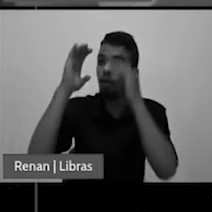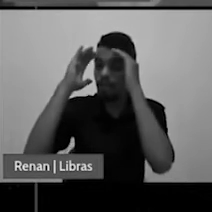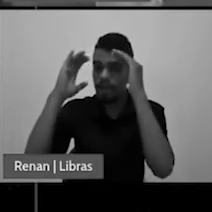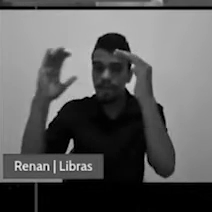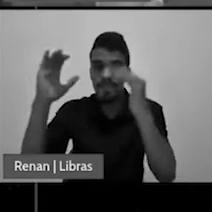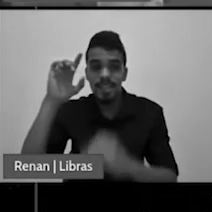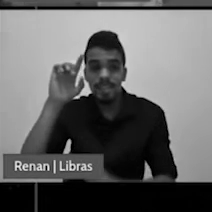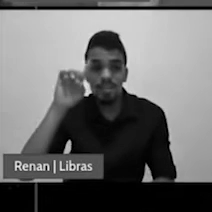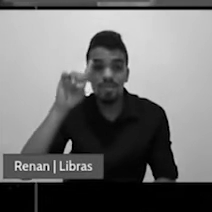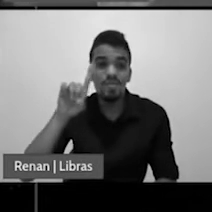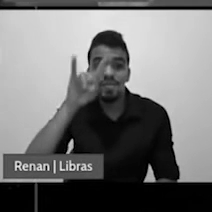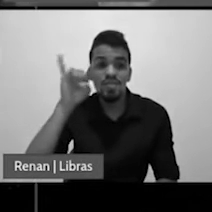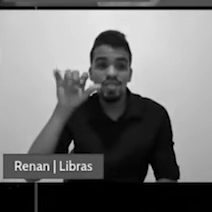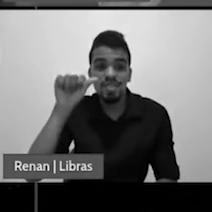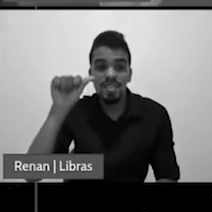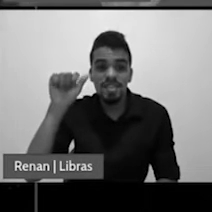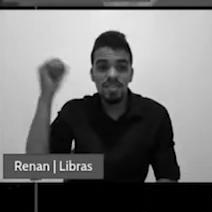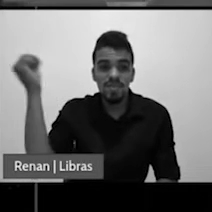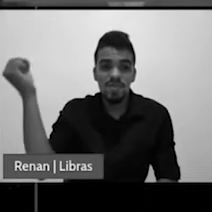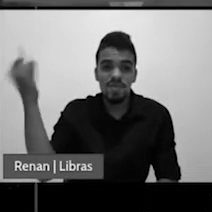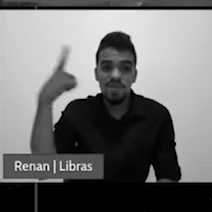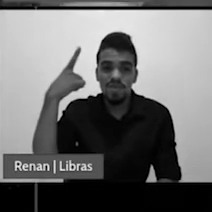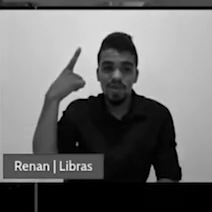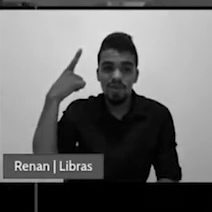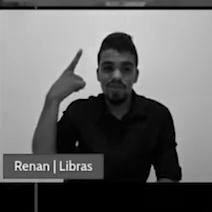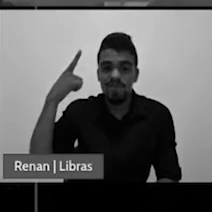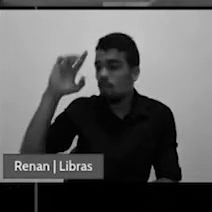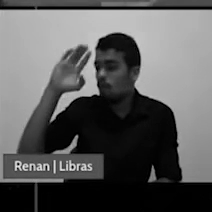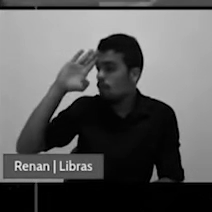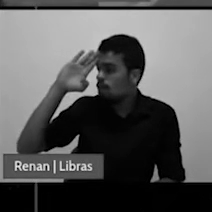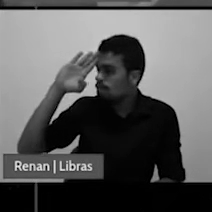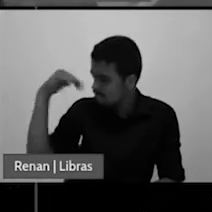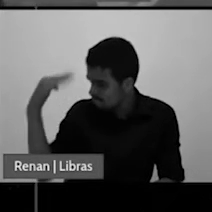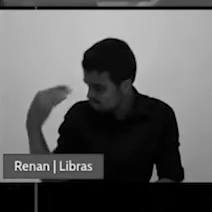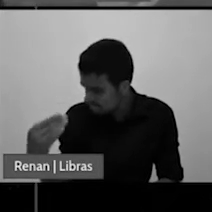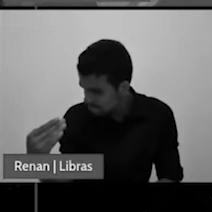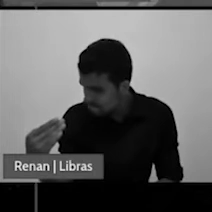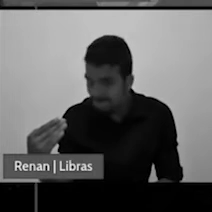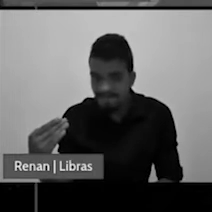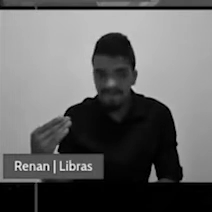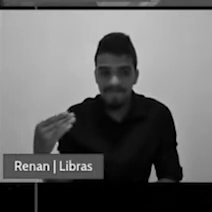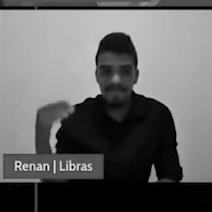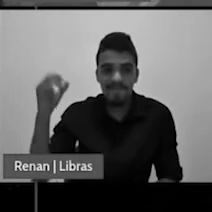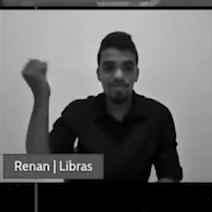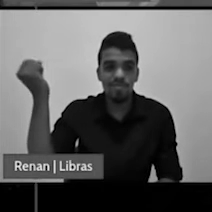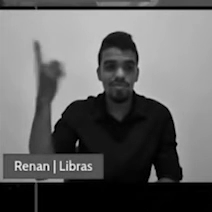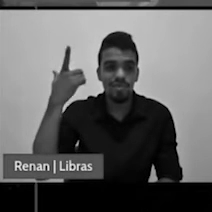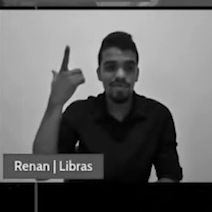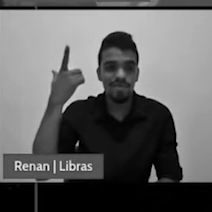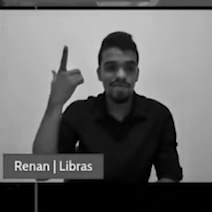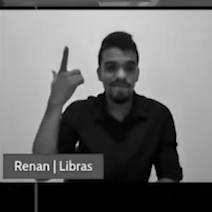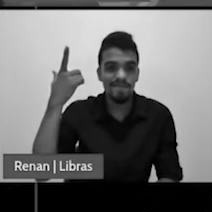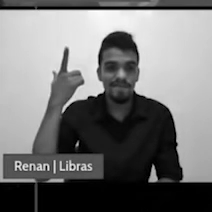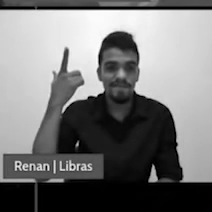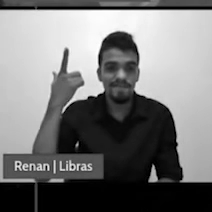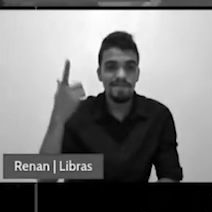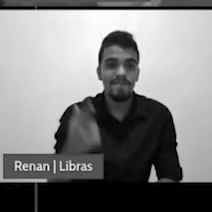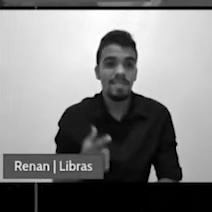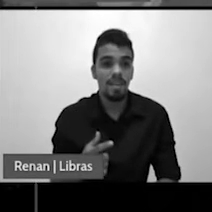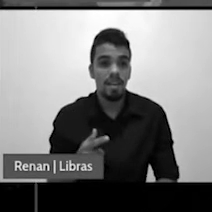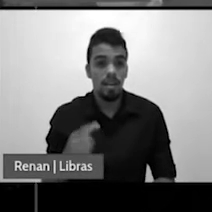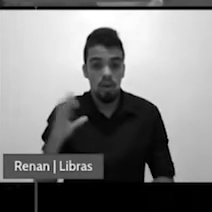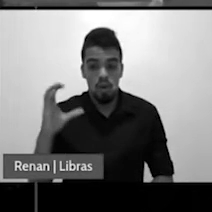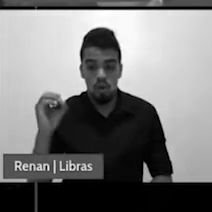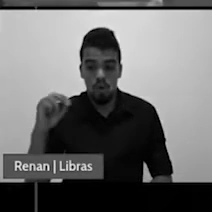Ele estava homenageando o Deus sol com esse decreto. E depois de Constantino, então, os cristãos passam a